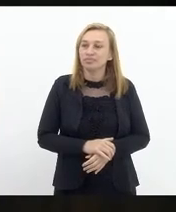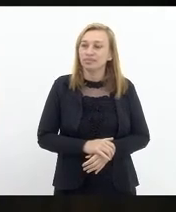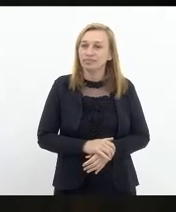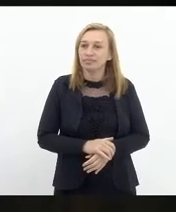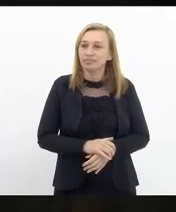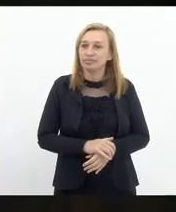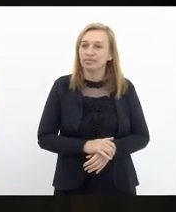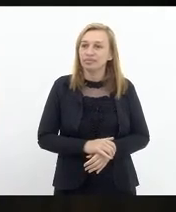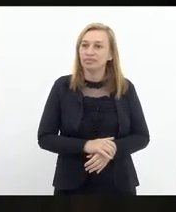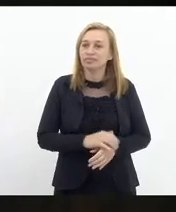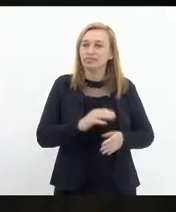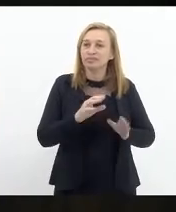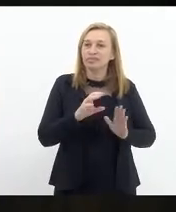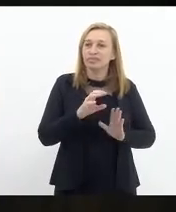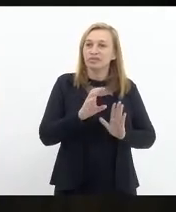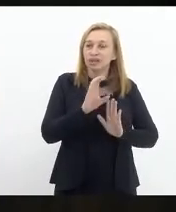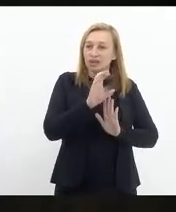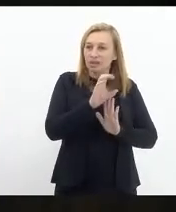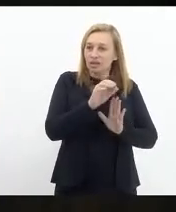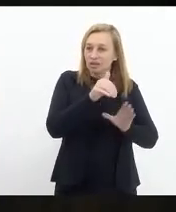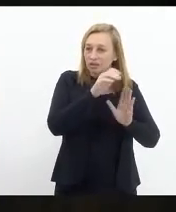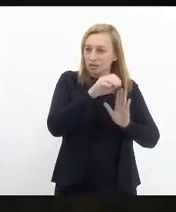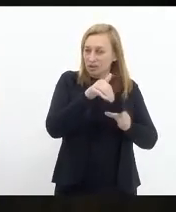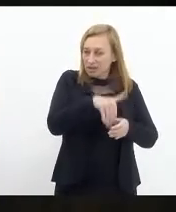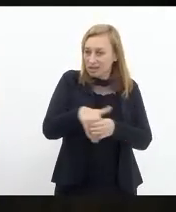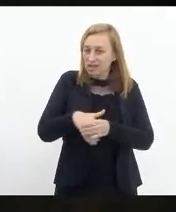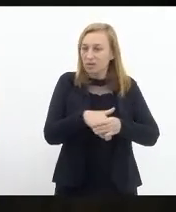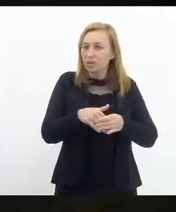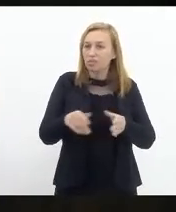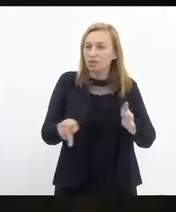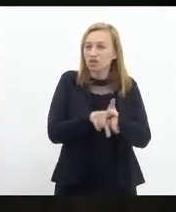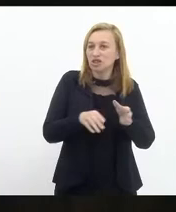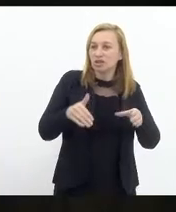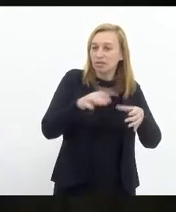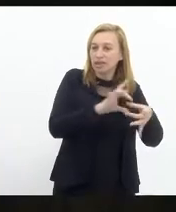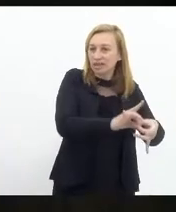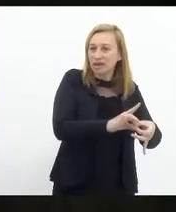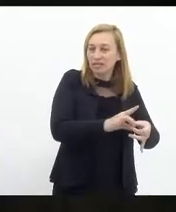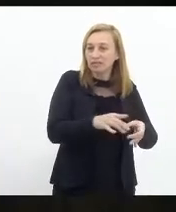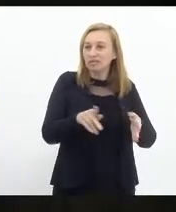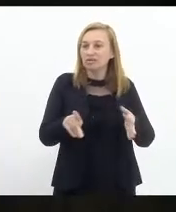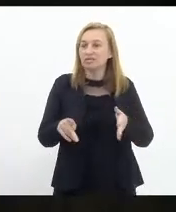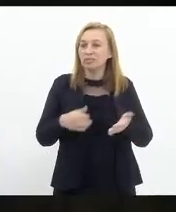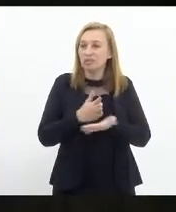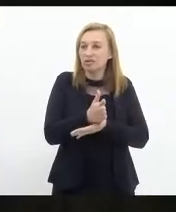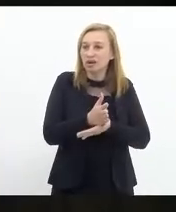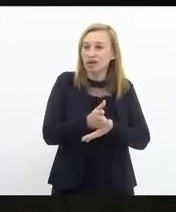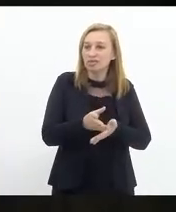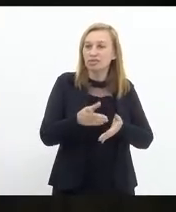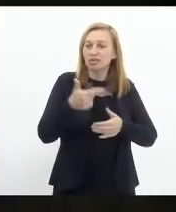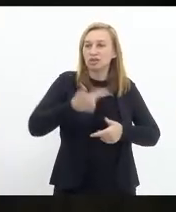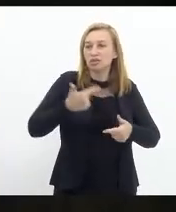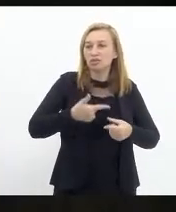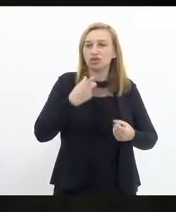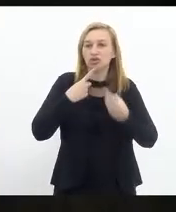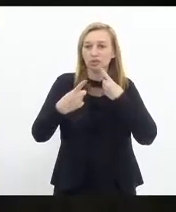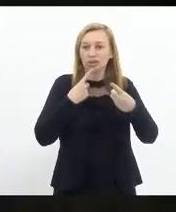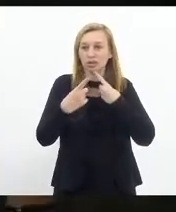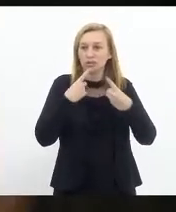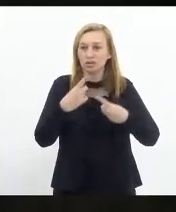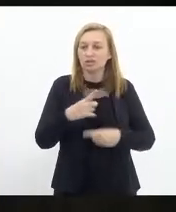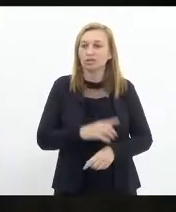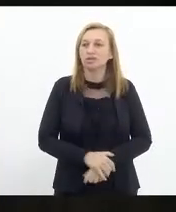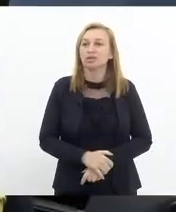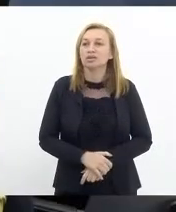Em votação, projeto assim emendado. Os senhores que aprovam, o Márcio Comissão, aprovado. vai a redação do Vencido para a segunda discussão. E